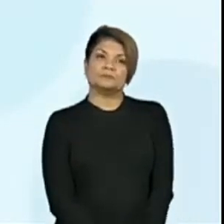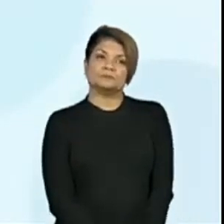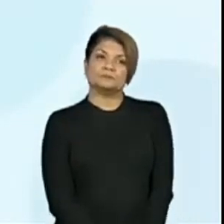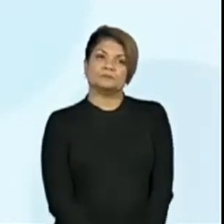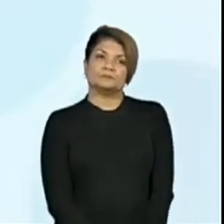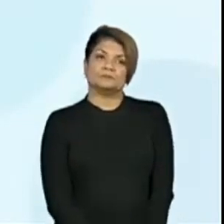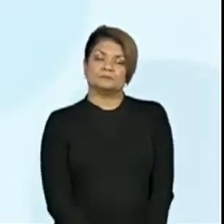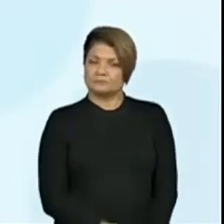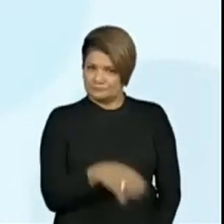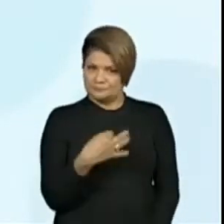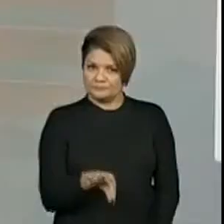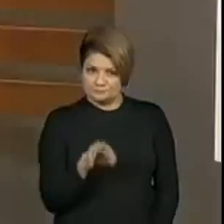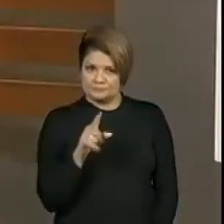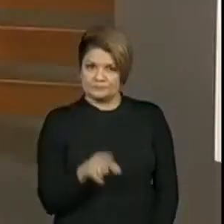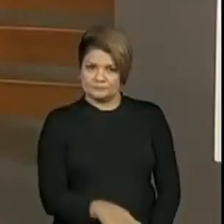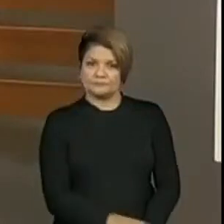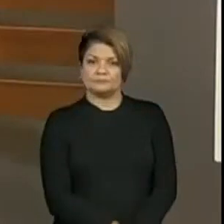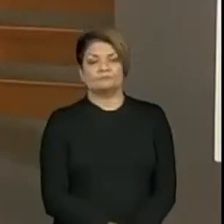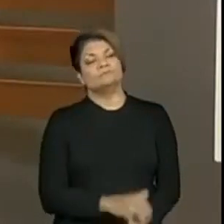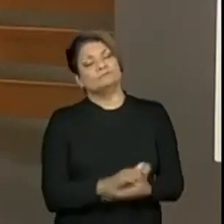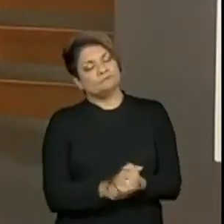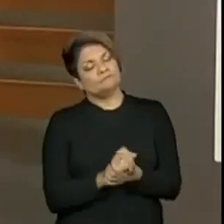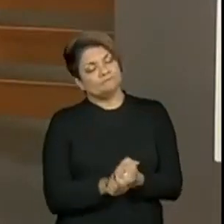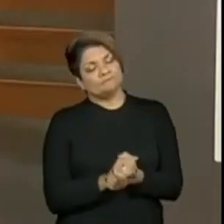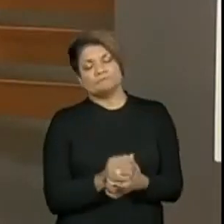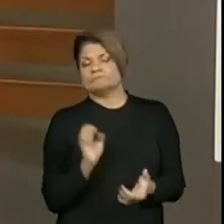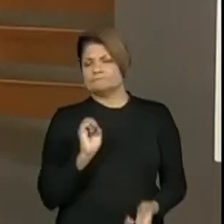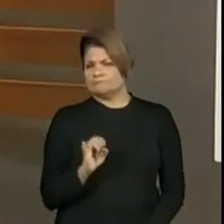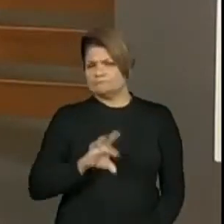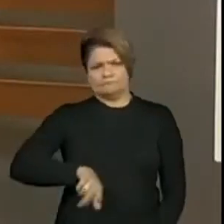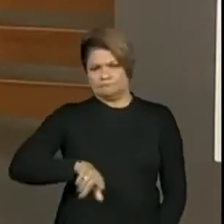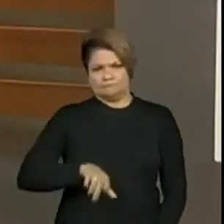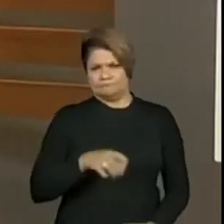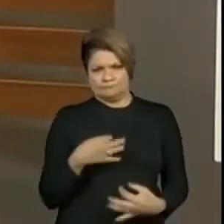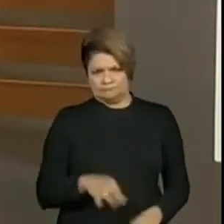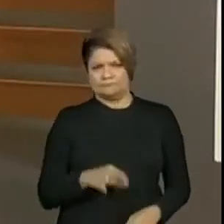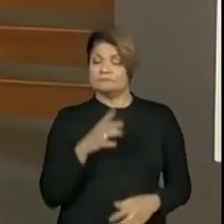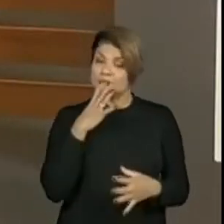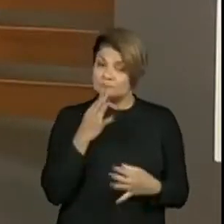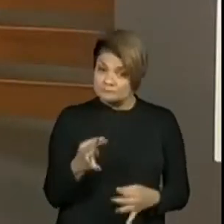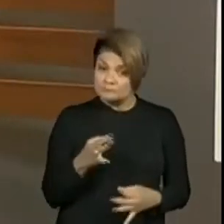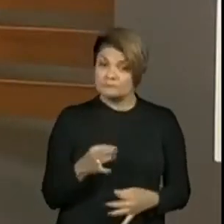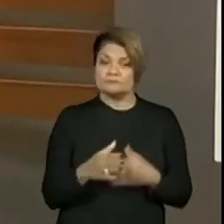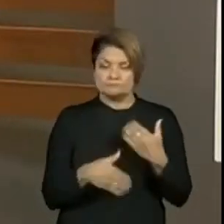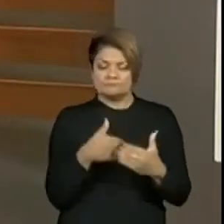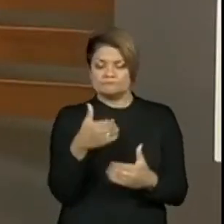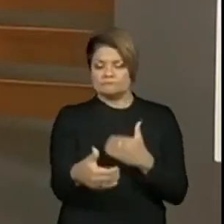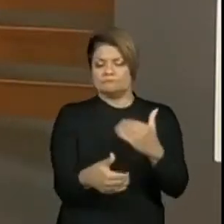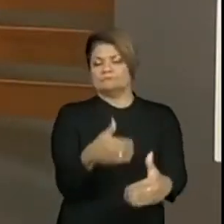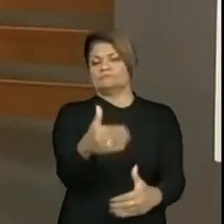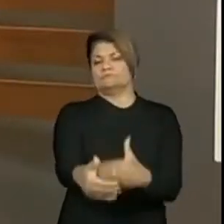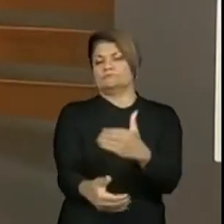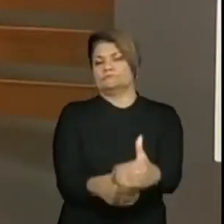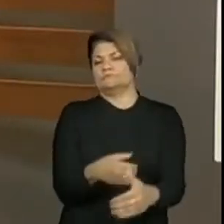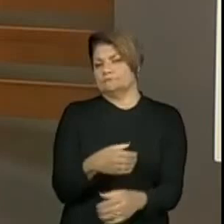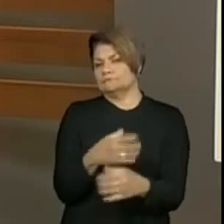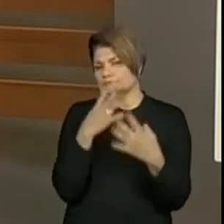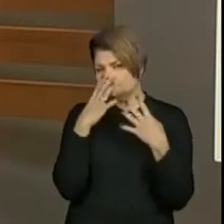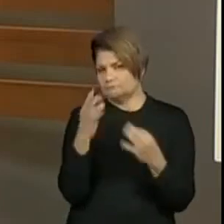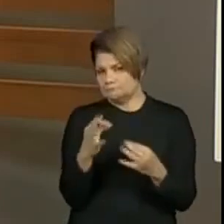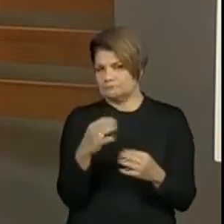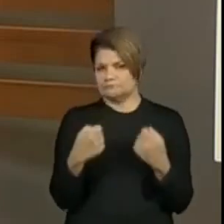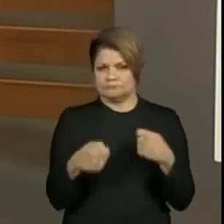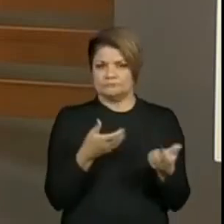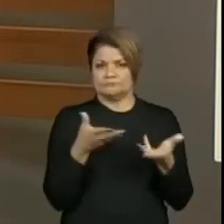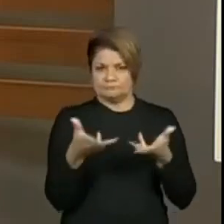Você acertou? Você acertou muito bem. Se não acertou, fica atento. A gente vai conseguindo pegar o jeito, acertar, se a gente começa